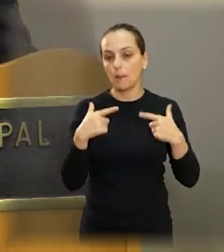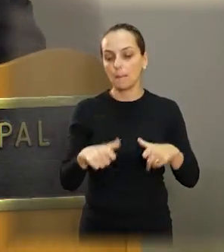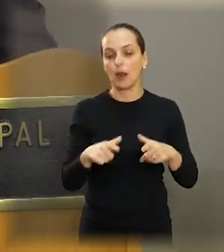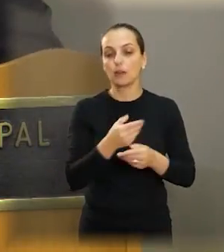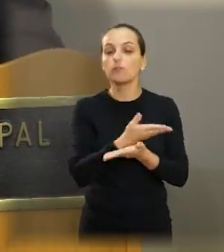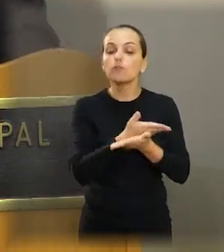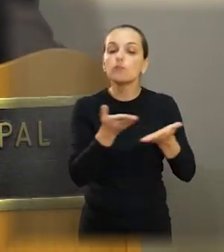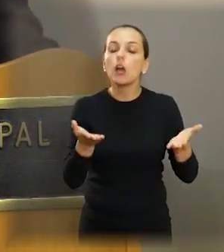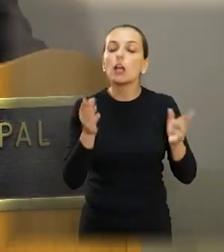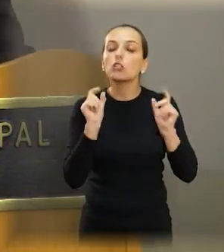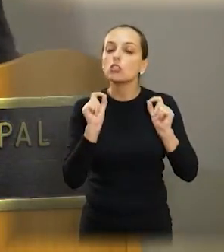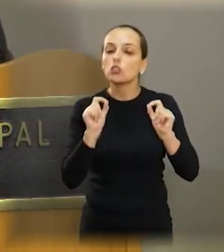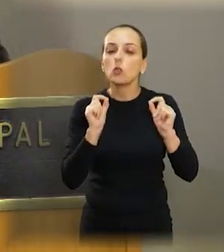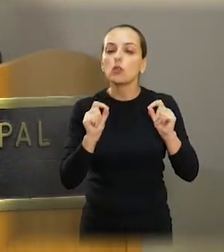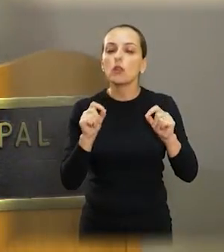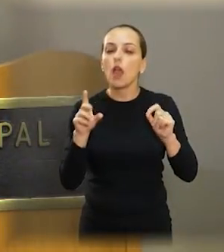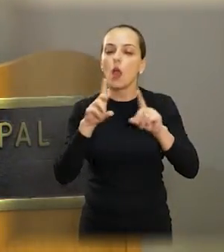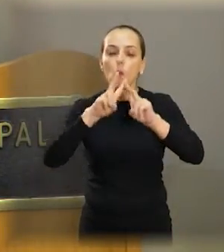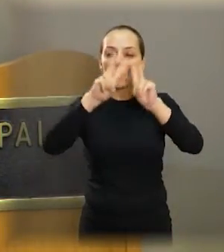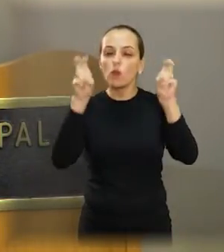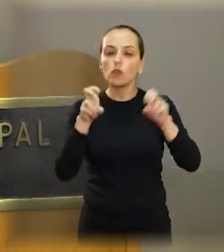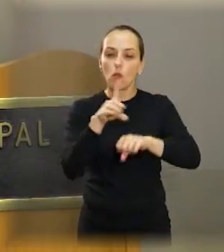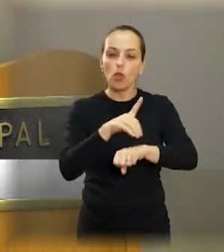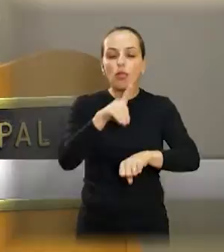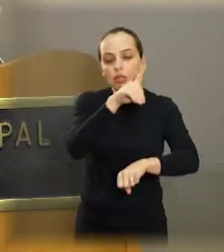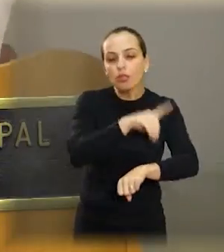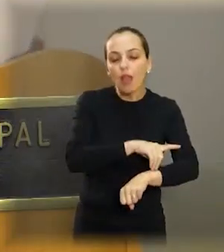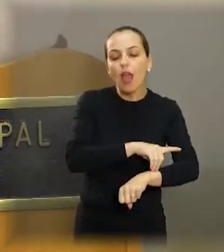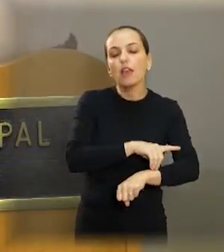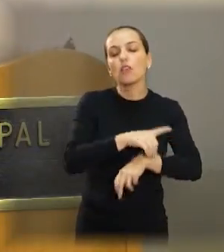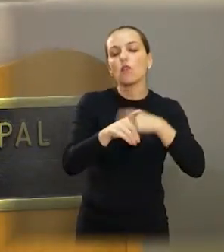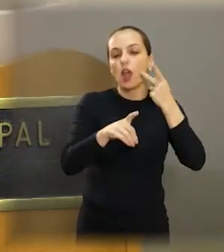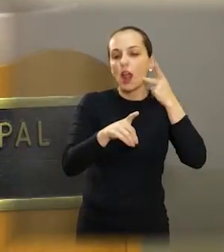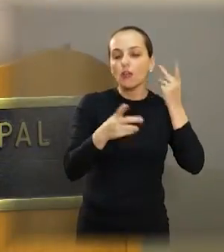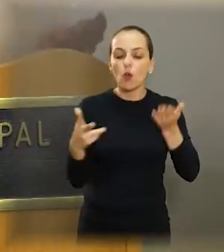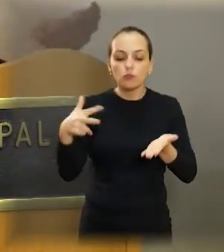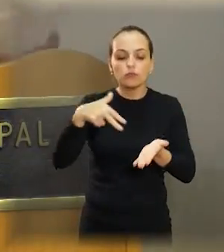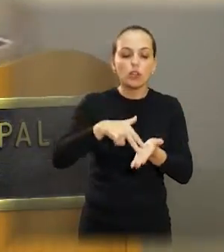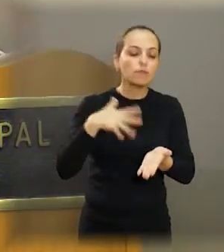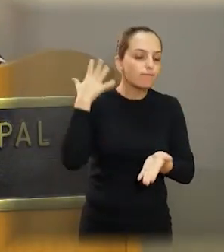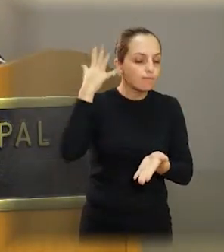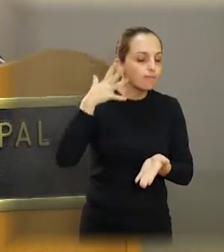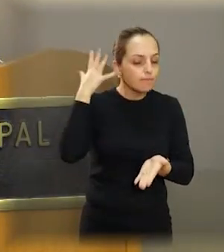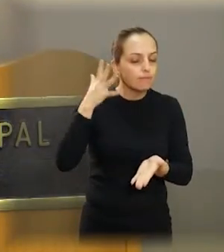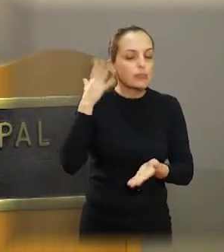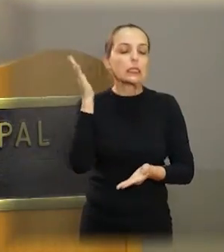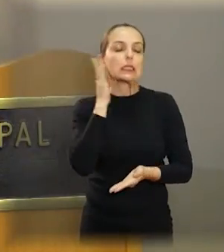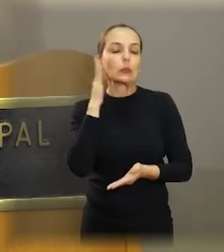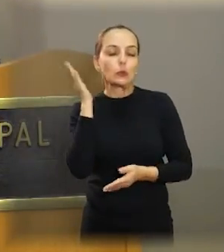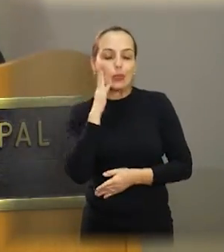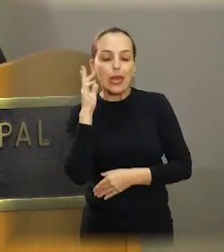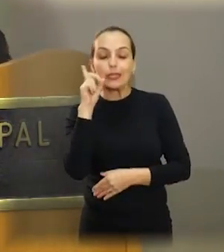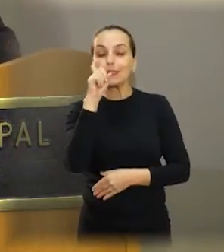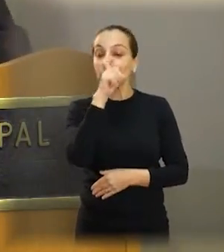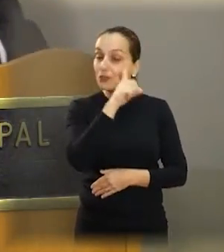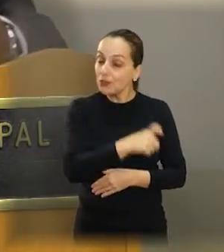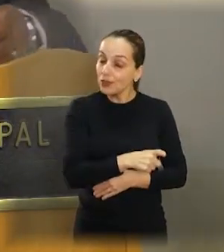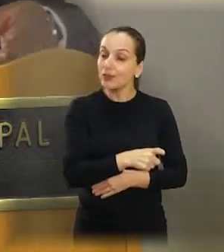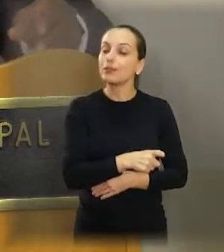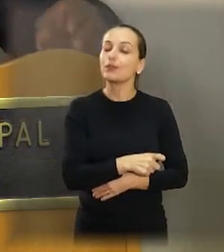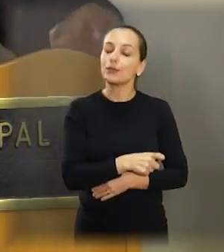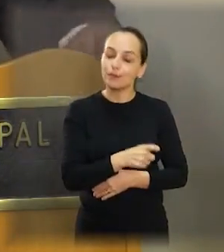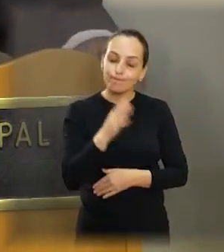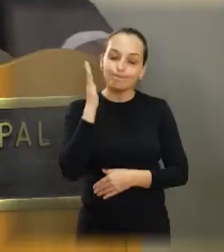para vocês que, sobre a dengue que foi falado aqui, vários vereadores, eu sei que não está fácil, né? Eu sei que não está